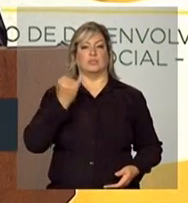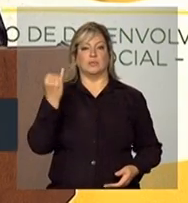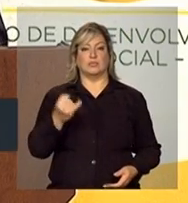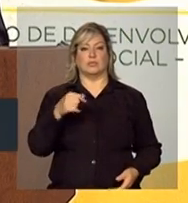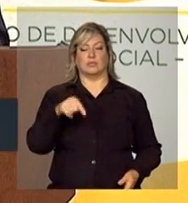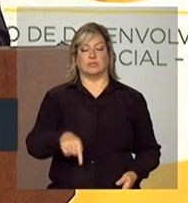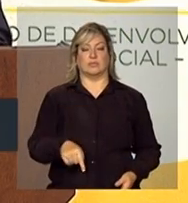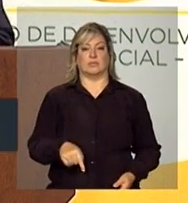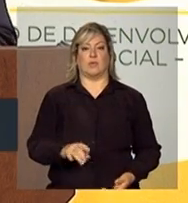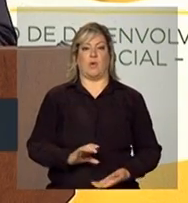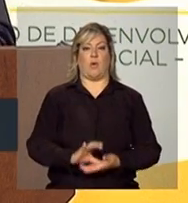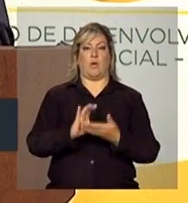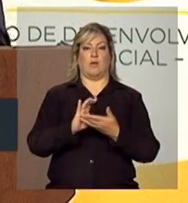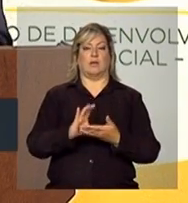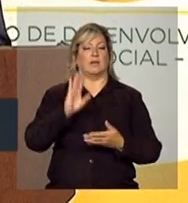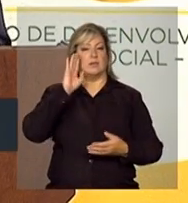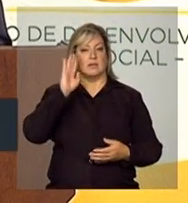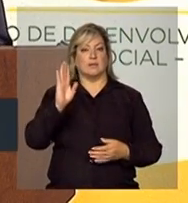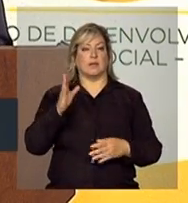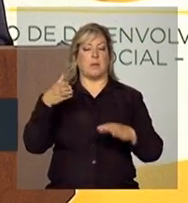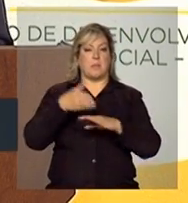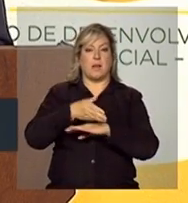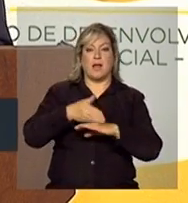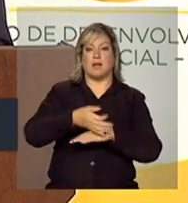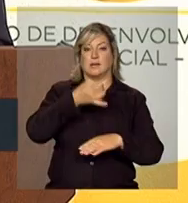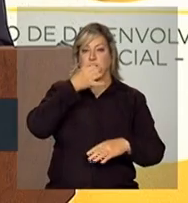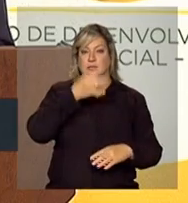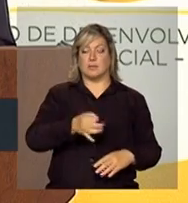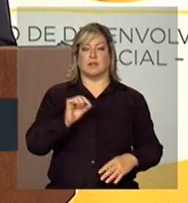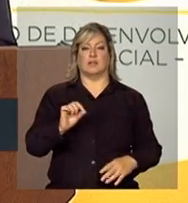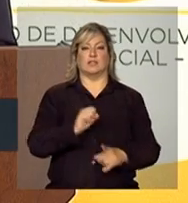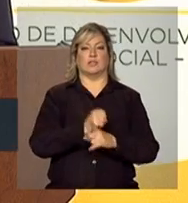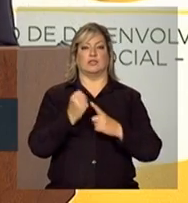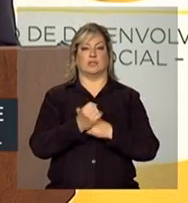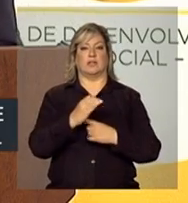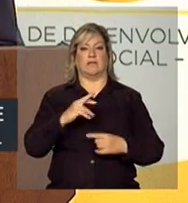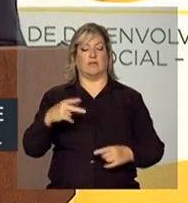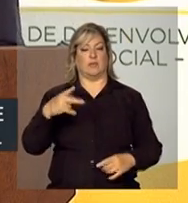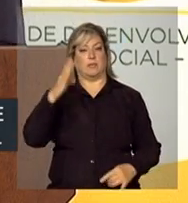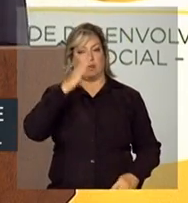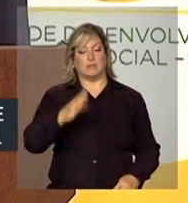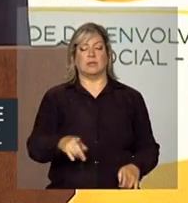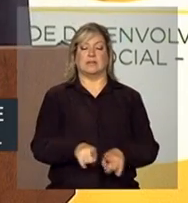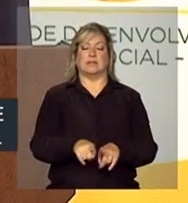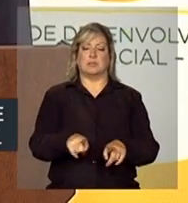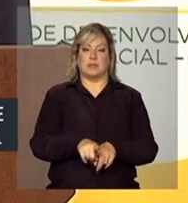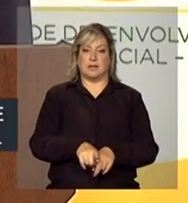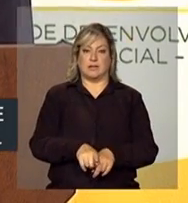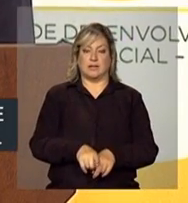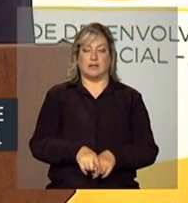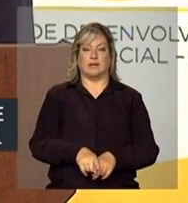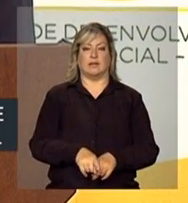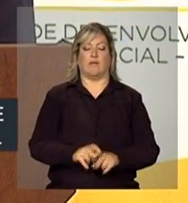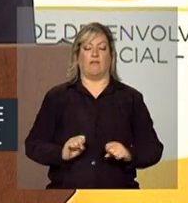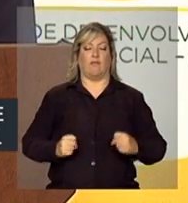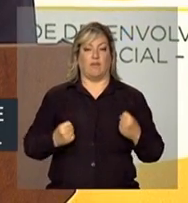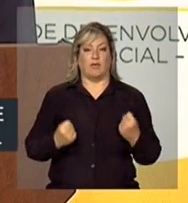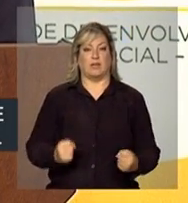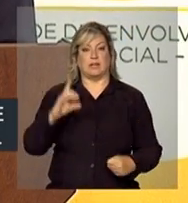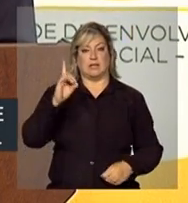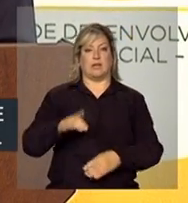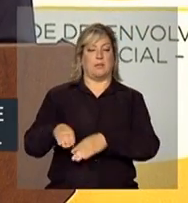para a participação da sociedade civil no Brasil e, consequentemente, o fortalecimento da